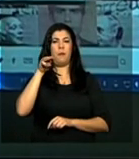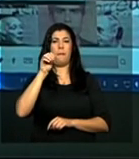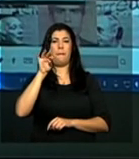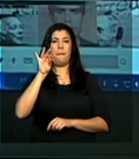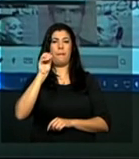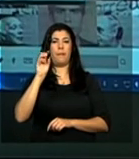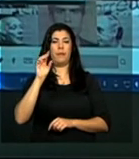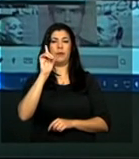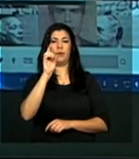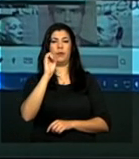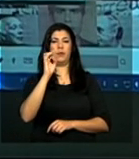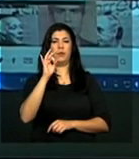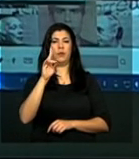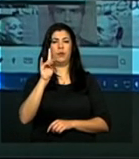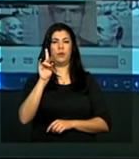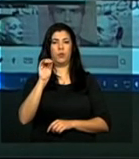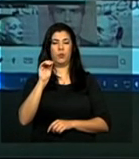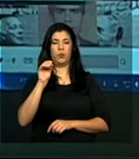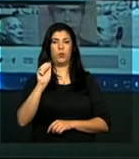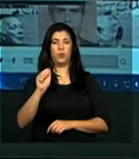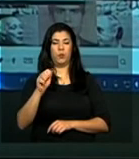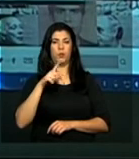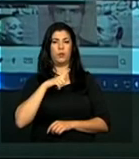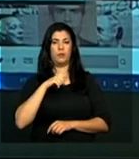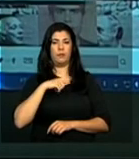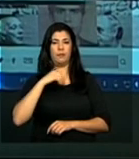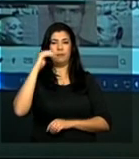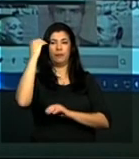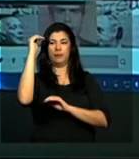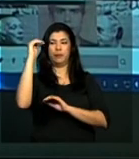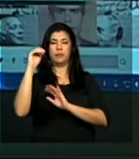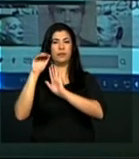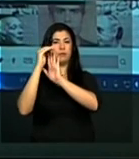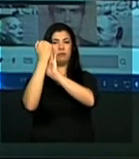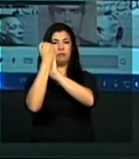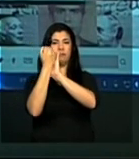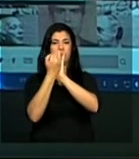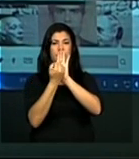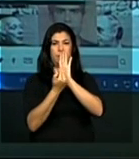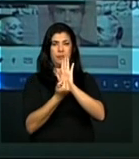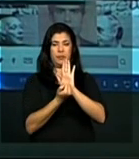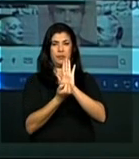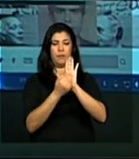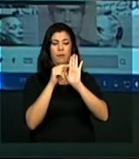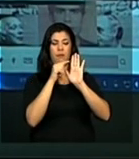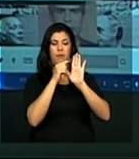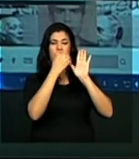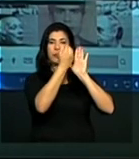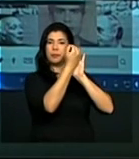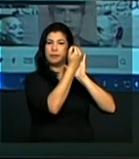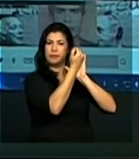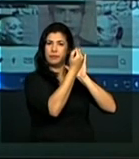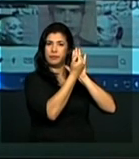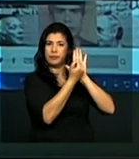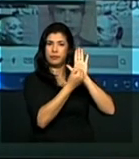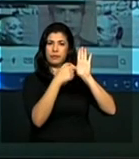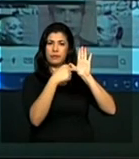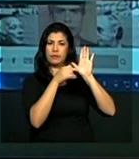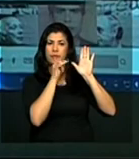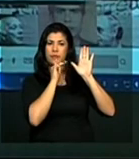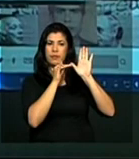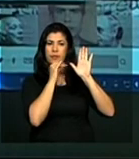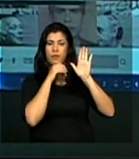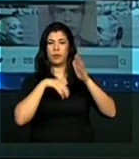A gente tem todos esses itens. Então, tem essa parte mais de institucionalização e depois vocês veem, tem futebol